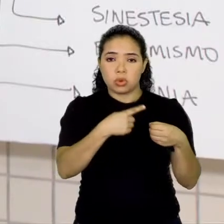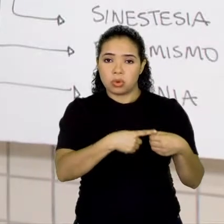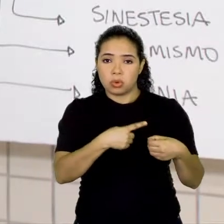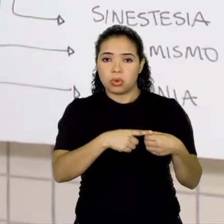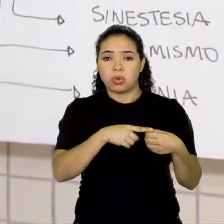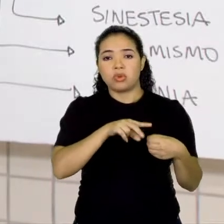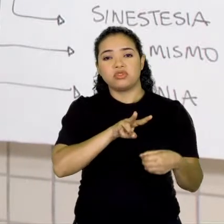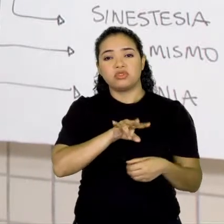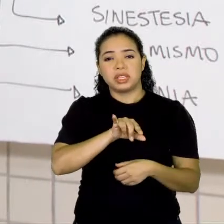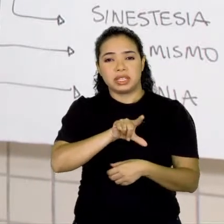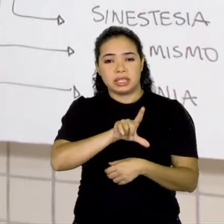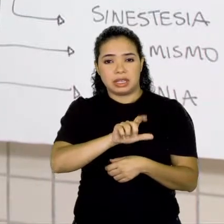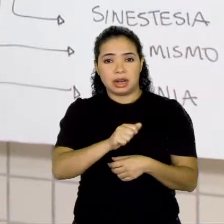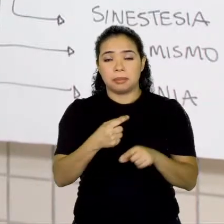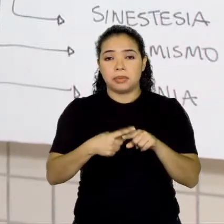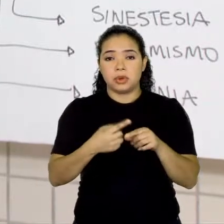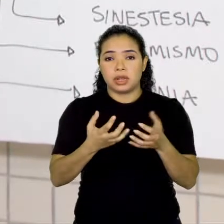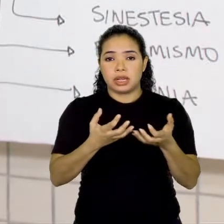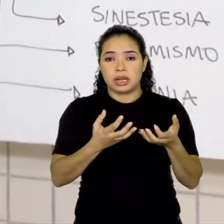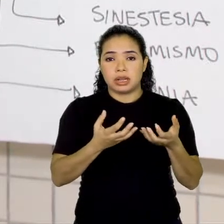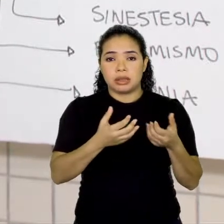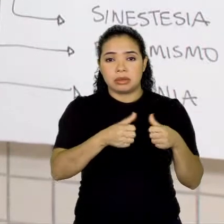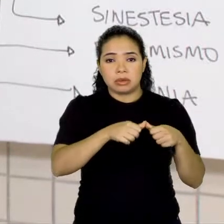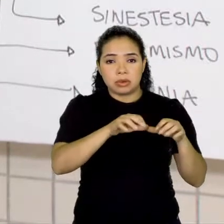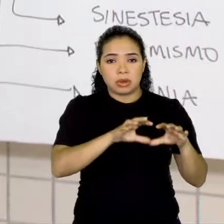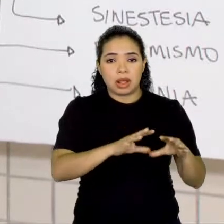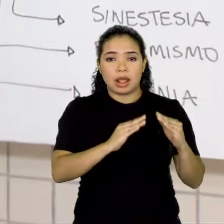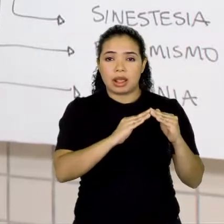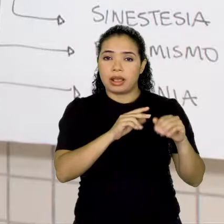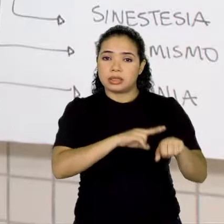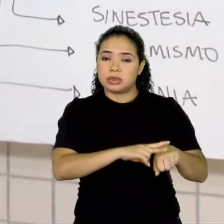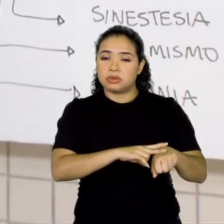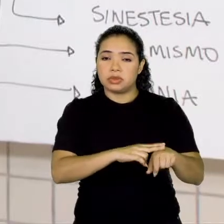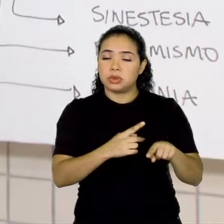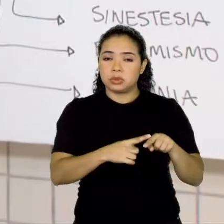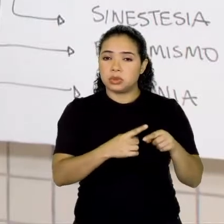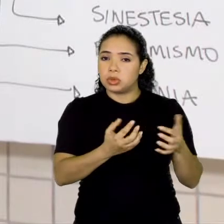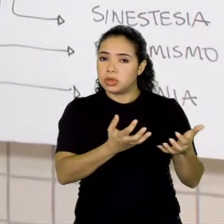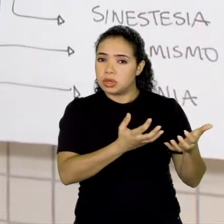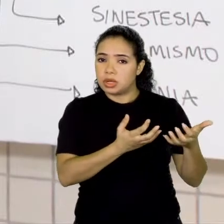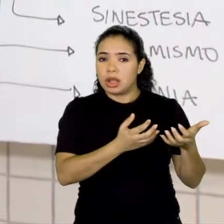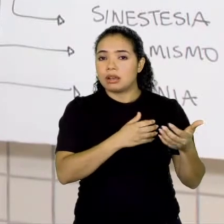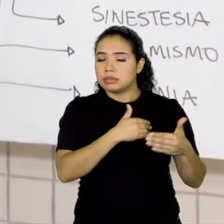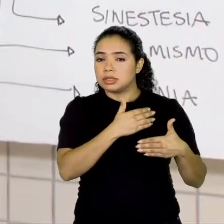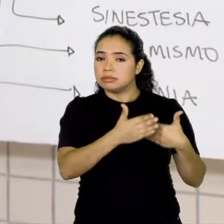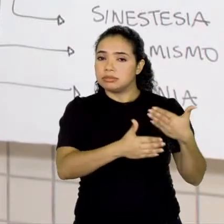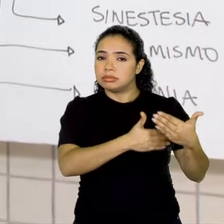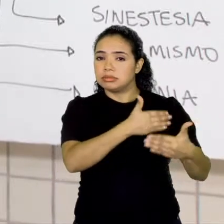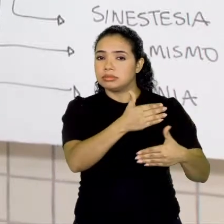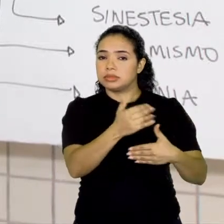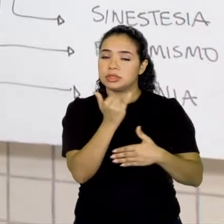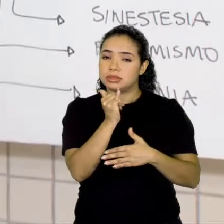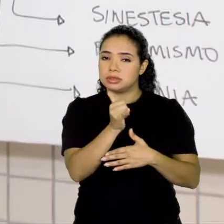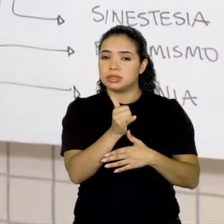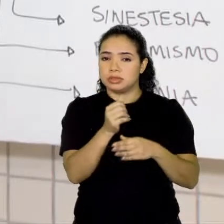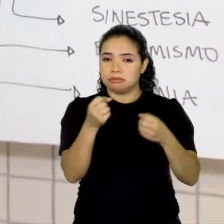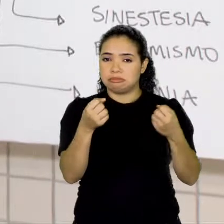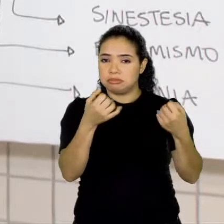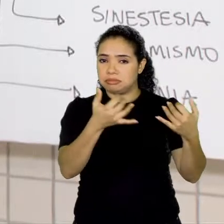que ele queria um local para ser essa Casa Verde. Então no decorrer do conto vocês vão ver isso, certo?